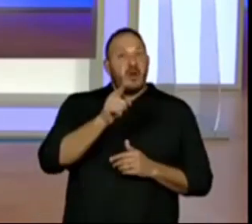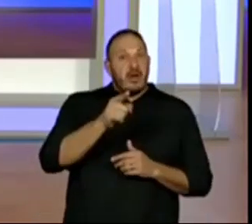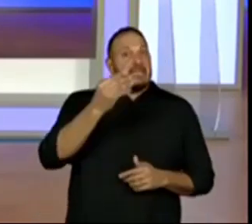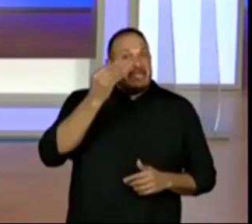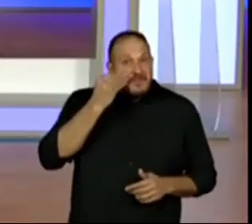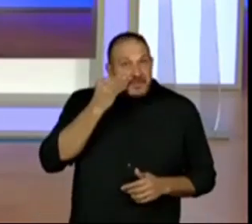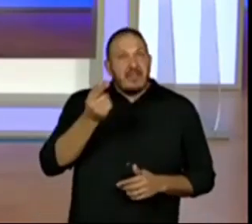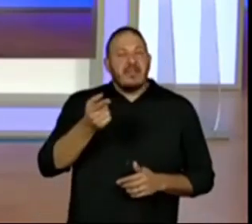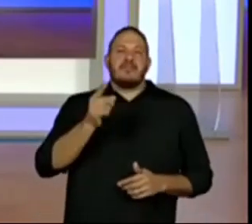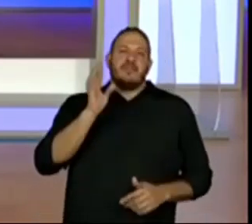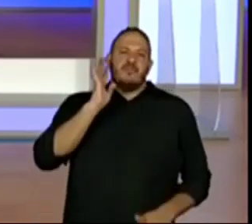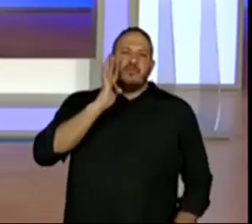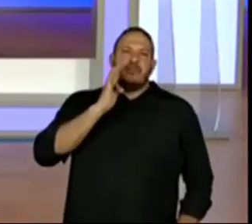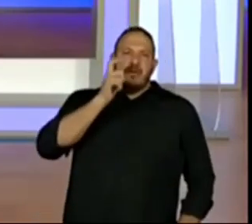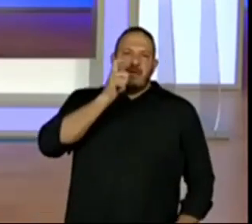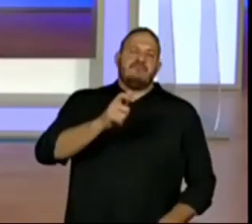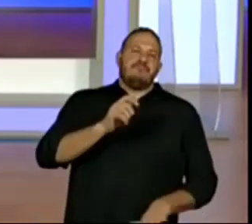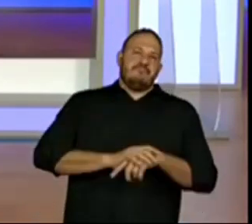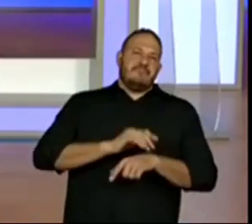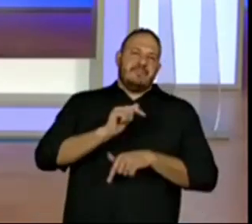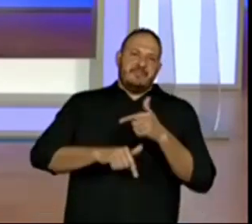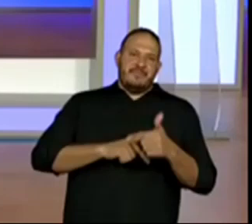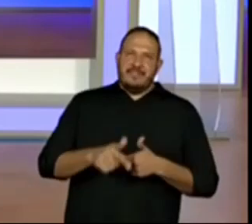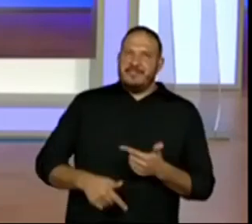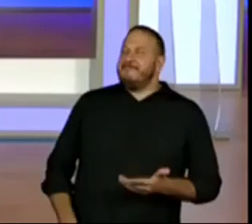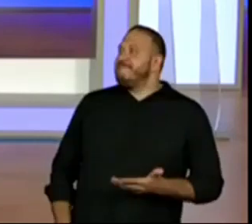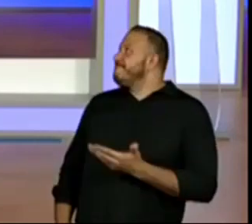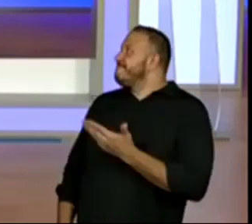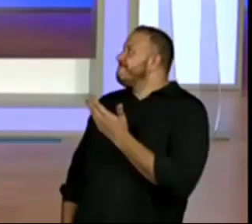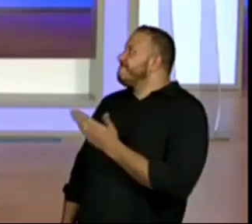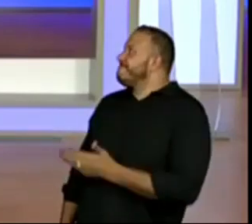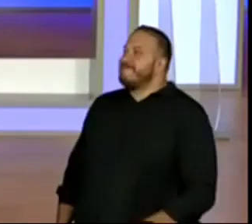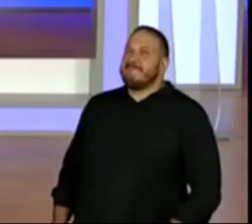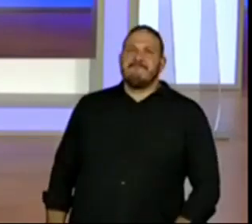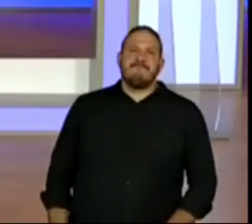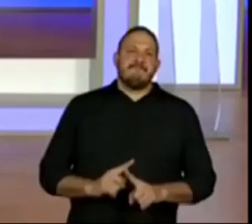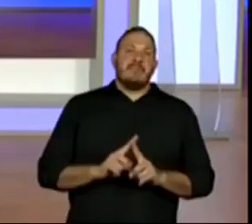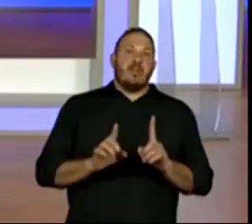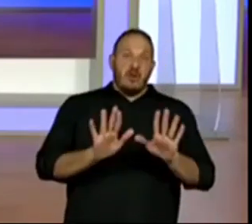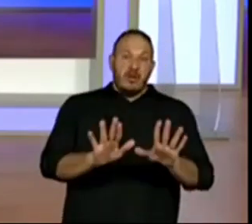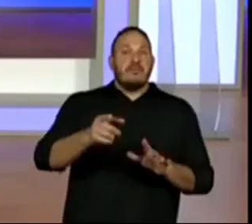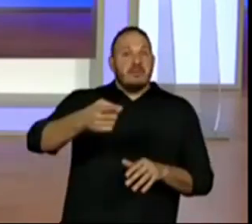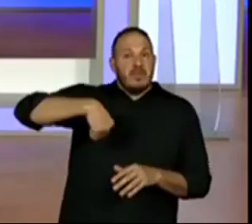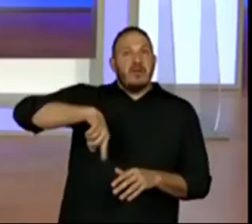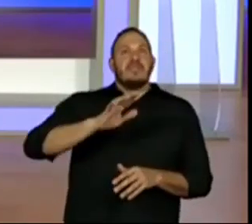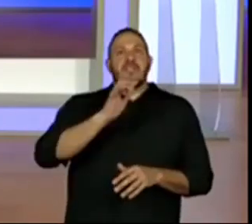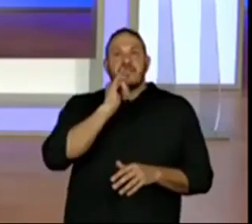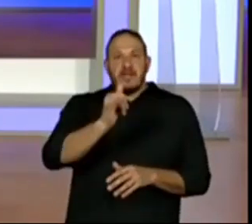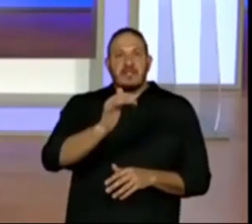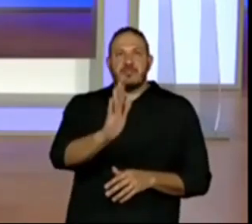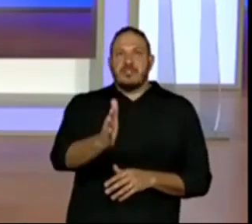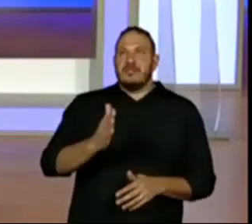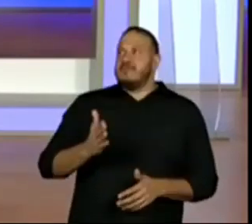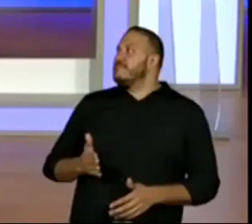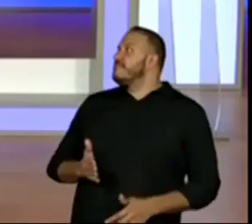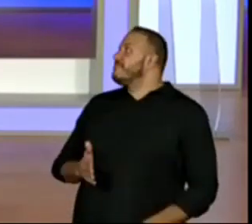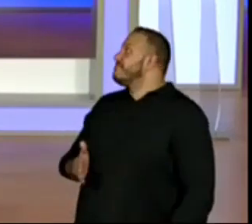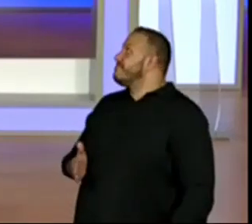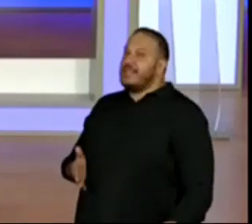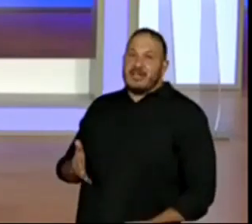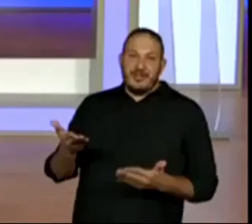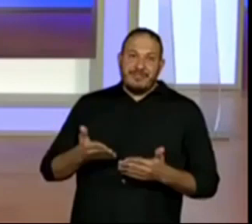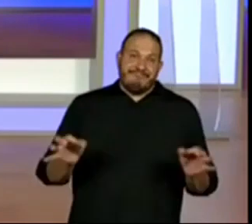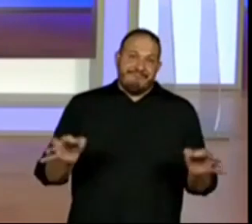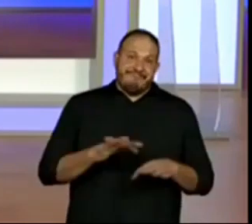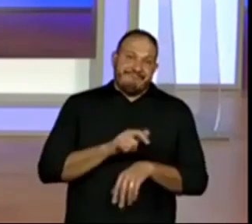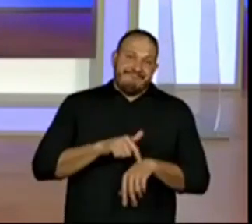e esse é muito legal de trabalhar. Agora, já que nós falamos de tudo, dia passa aqui, agora a gente encerra a aula.